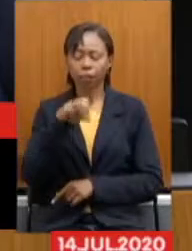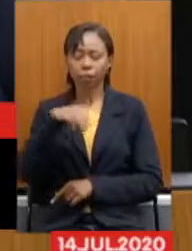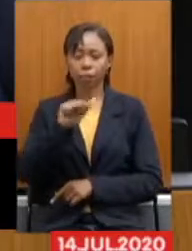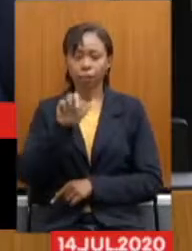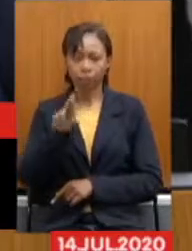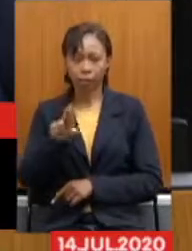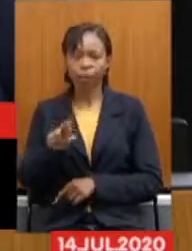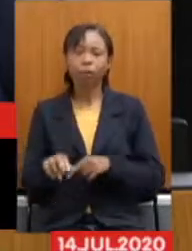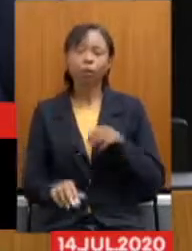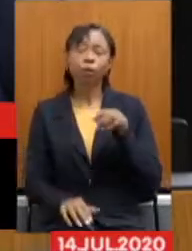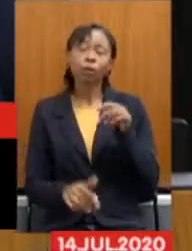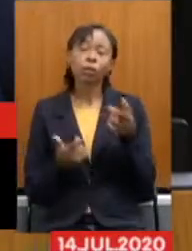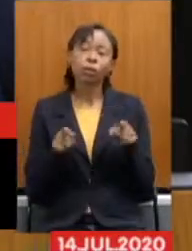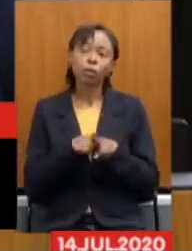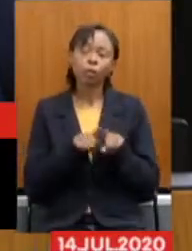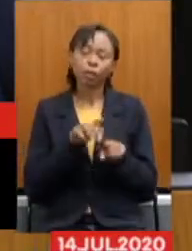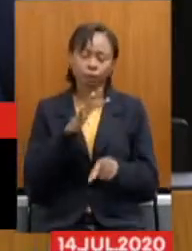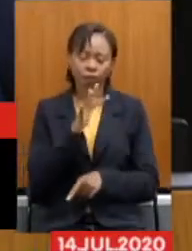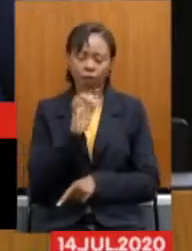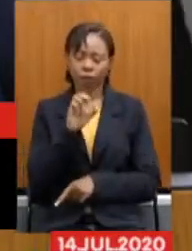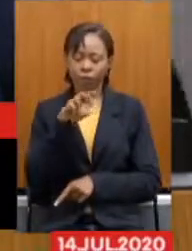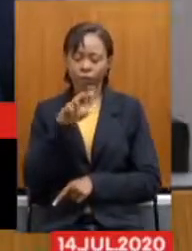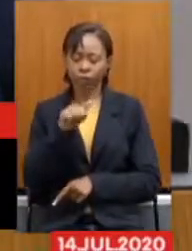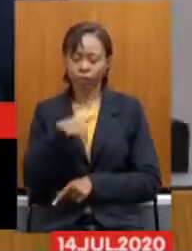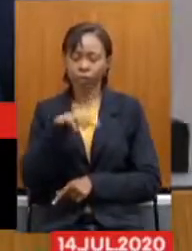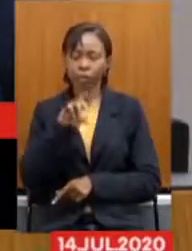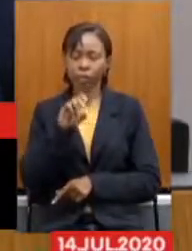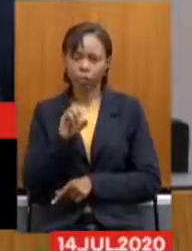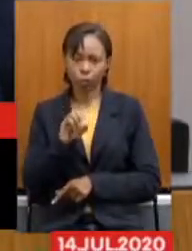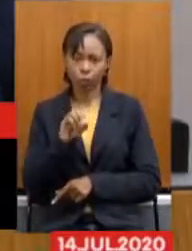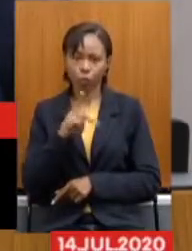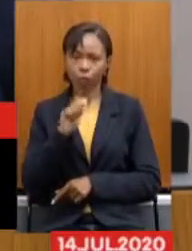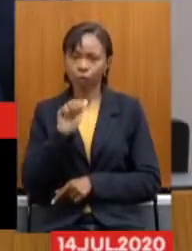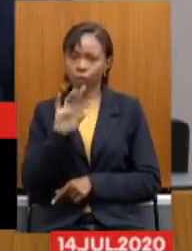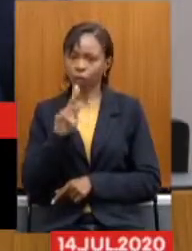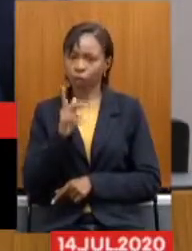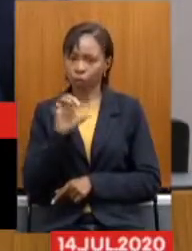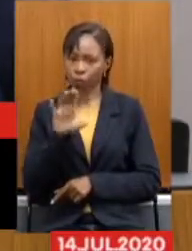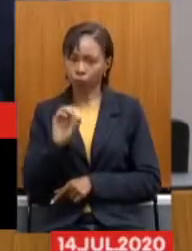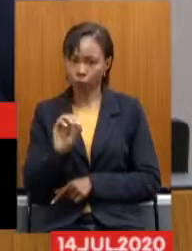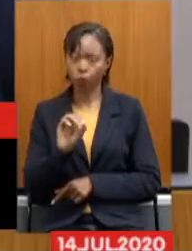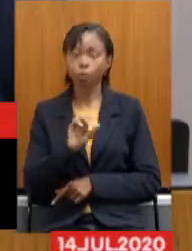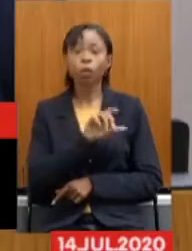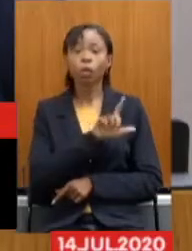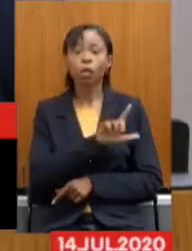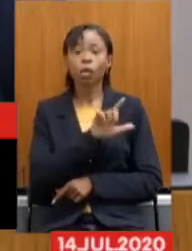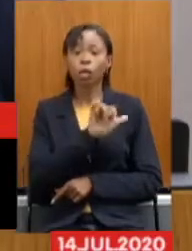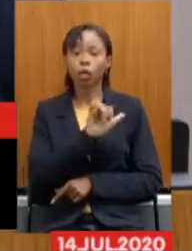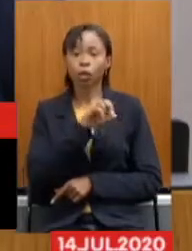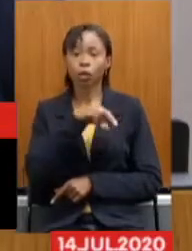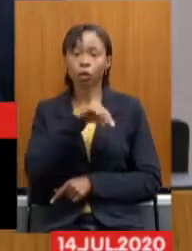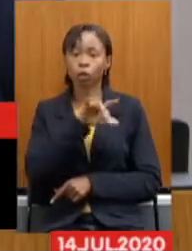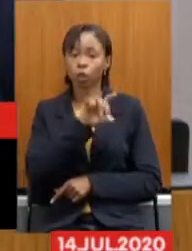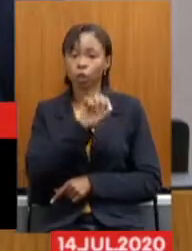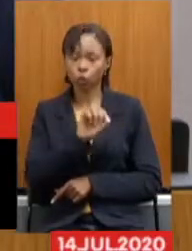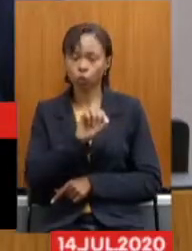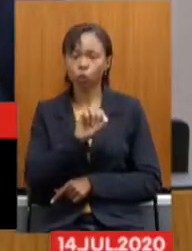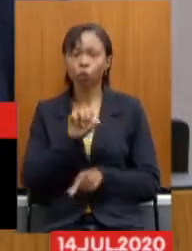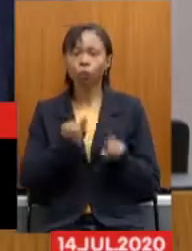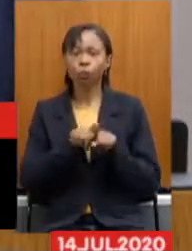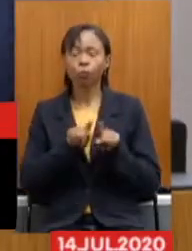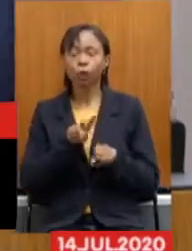Fernando Pacheco, Leonidio Bolsas, também presente, professor Wendel Esquita.